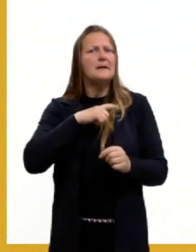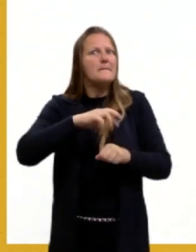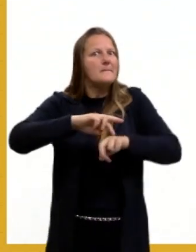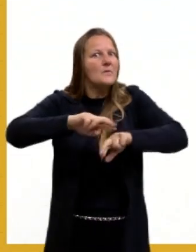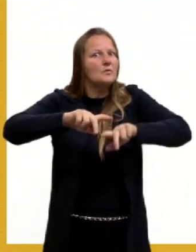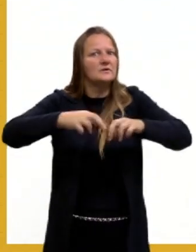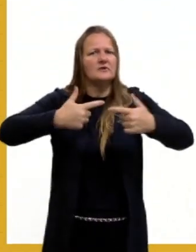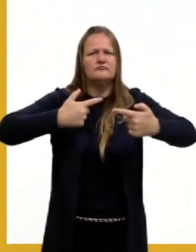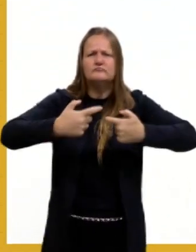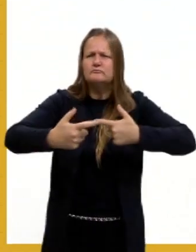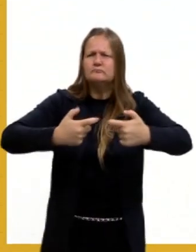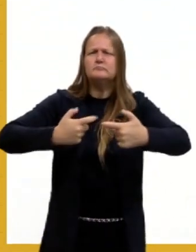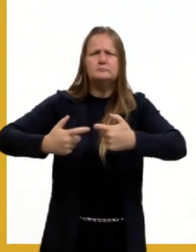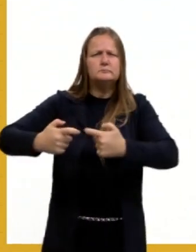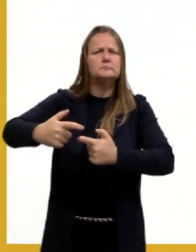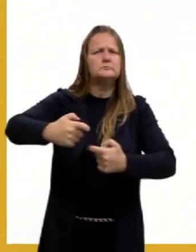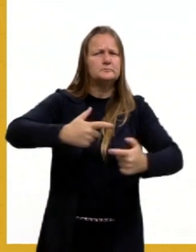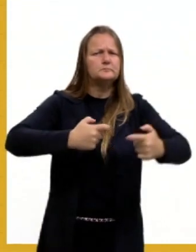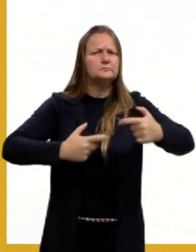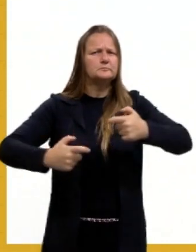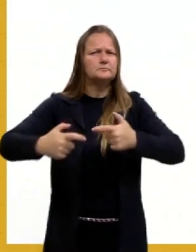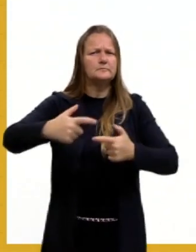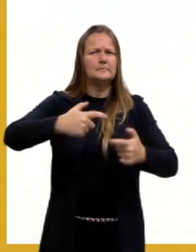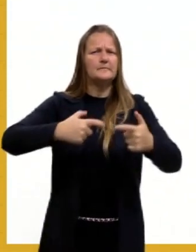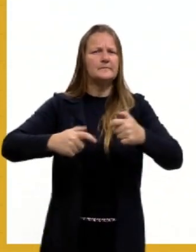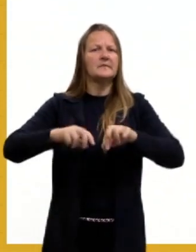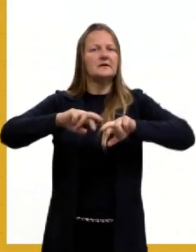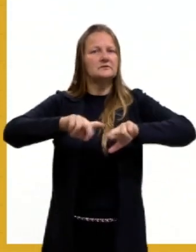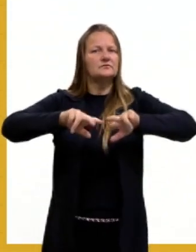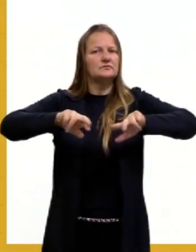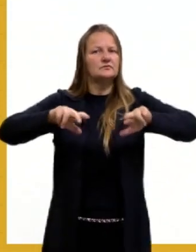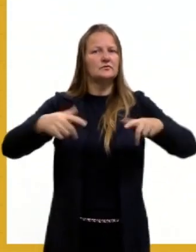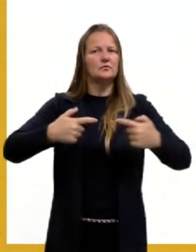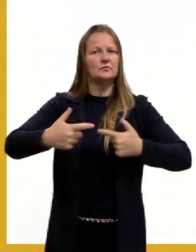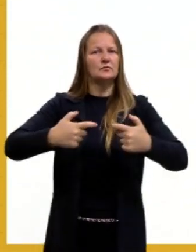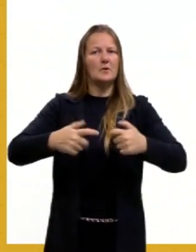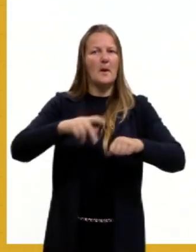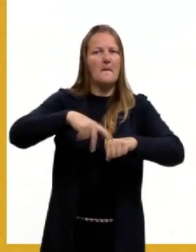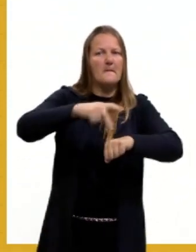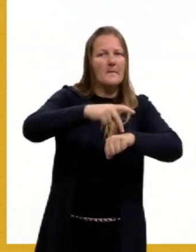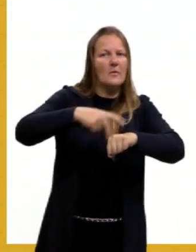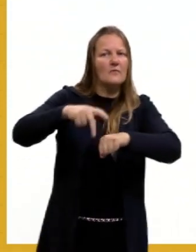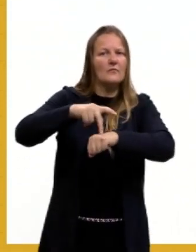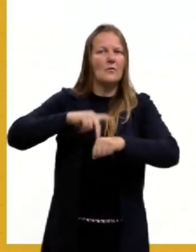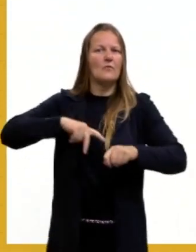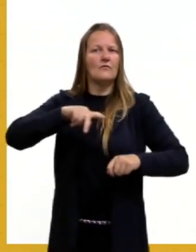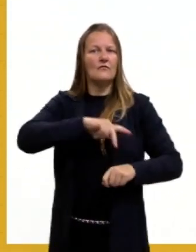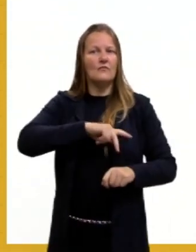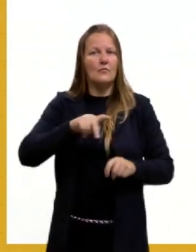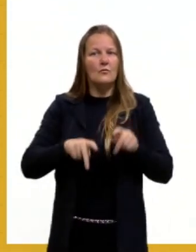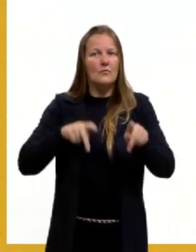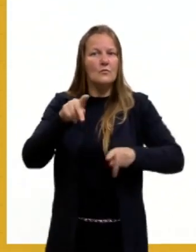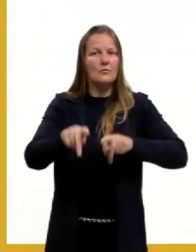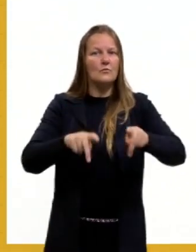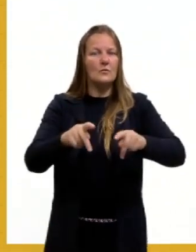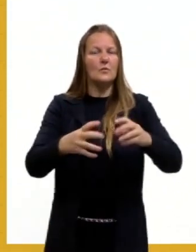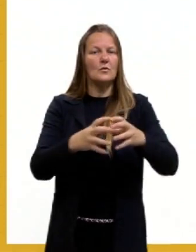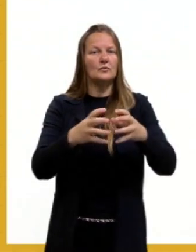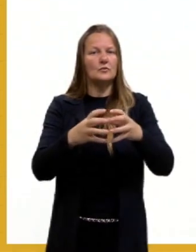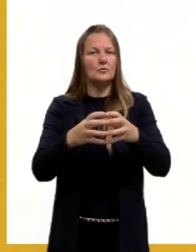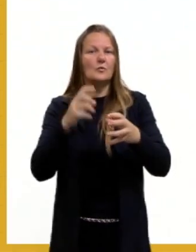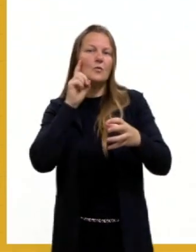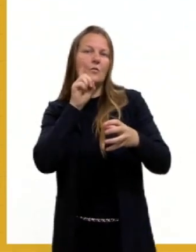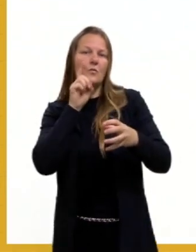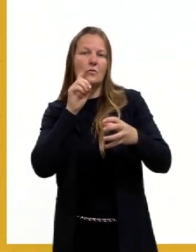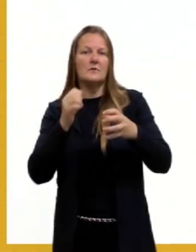né, e cada um deles, cada uma dessas, dessa, desses povos que estão reguerriando, eles vão ter um apoio, né, então,